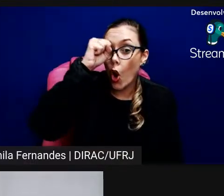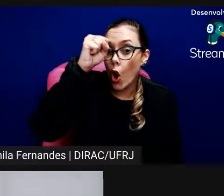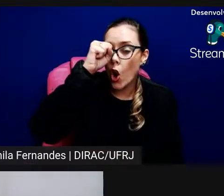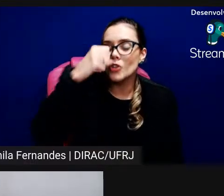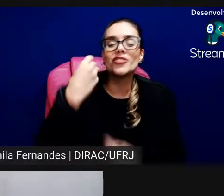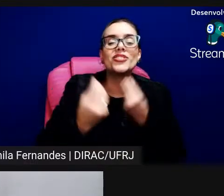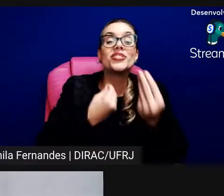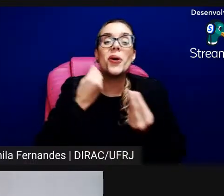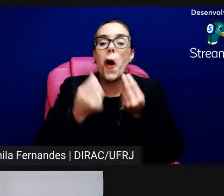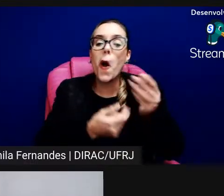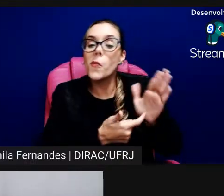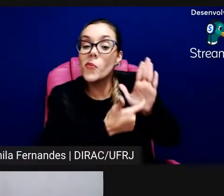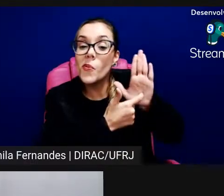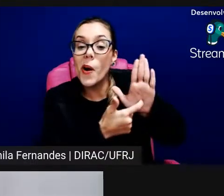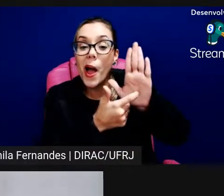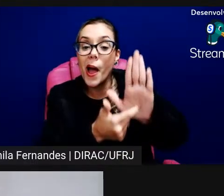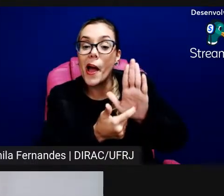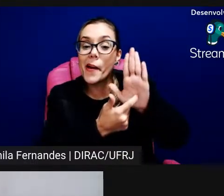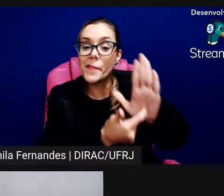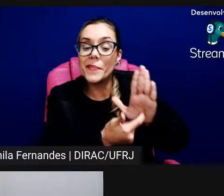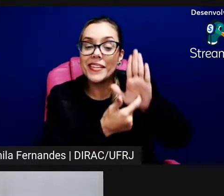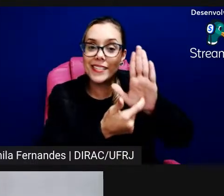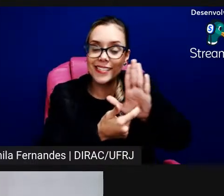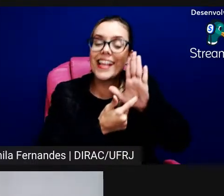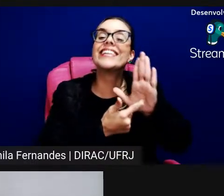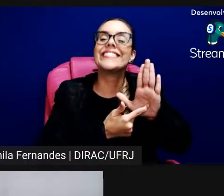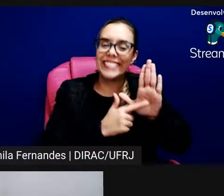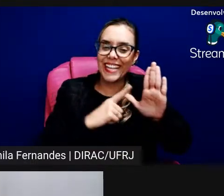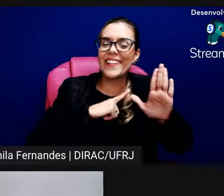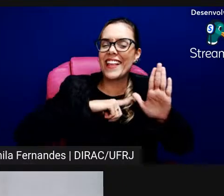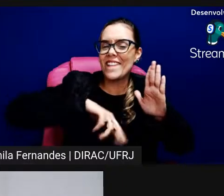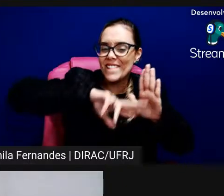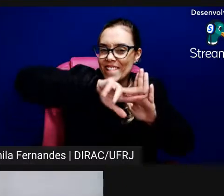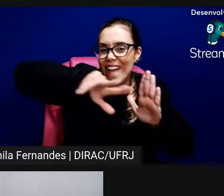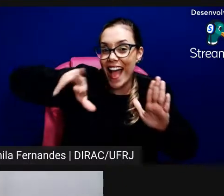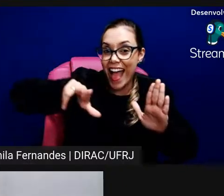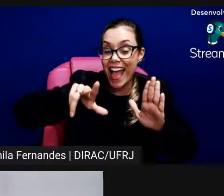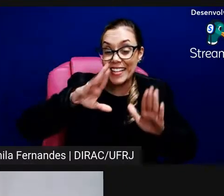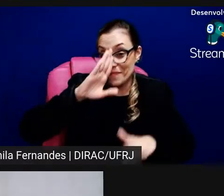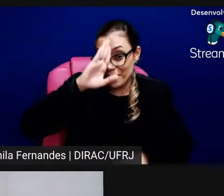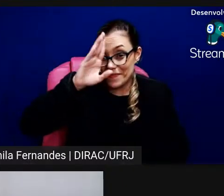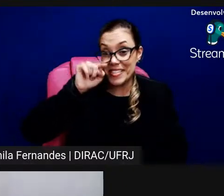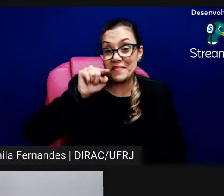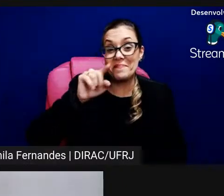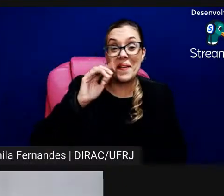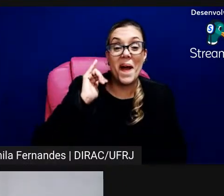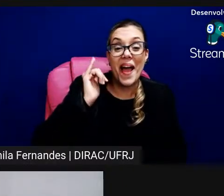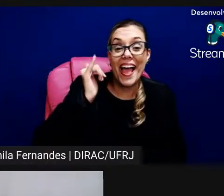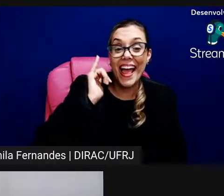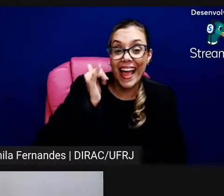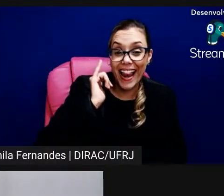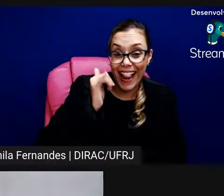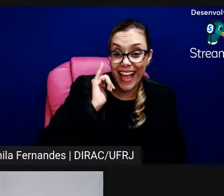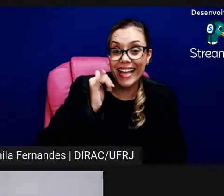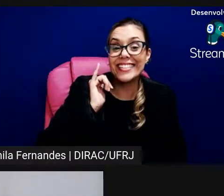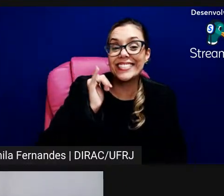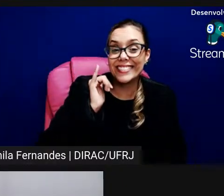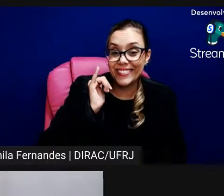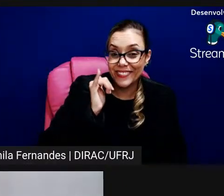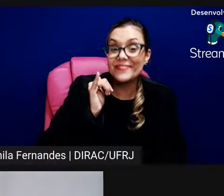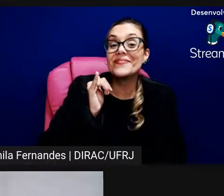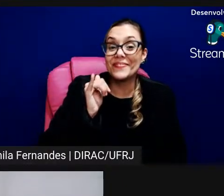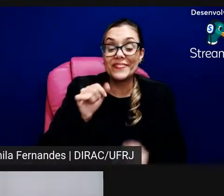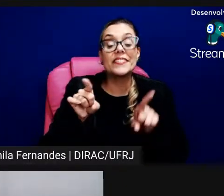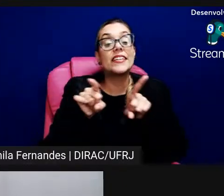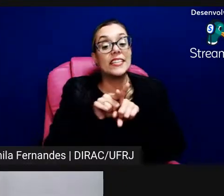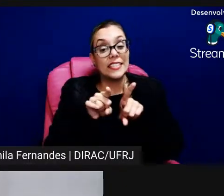você citou principalmente sobre esses relatos e é muito interessante também